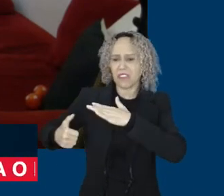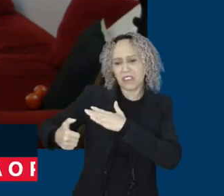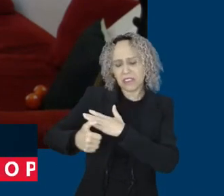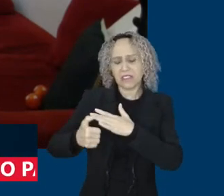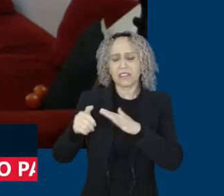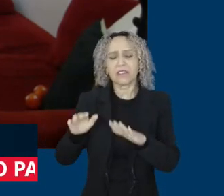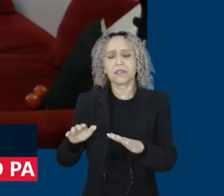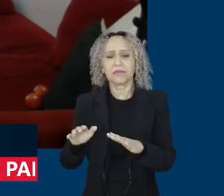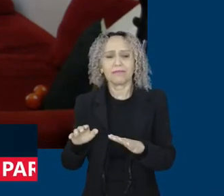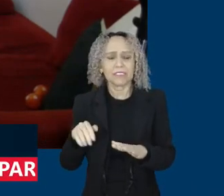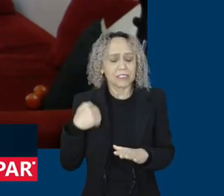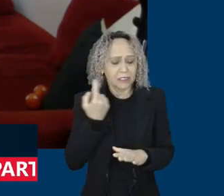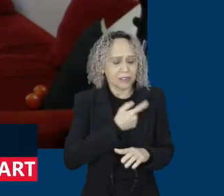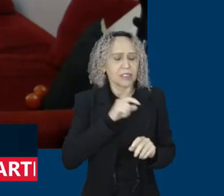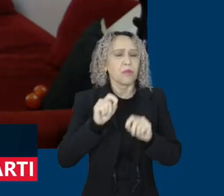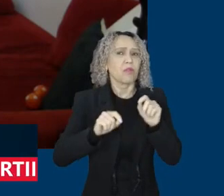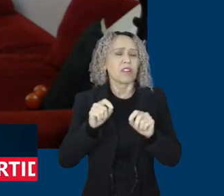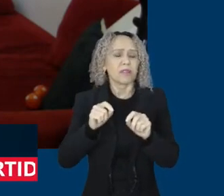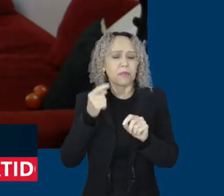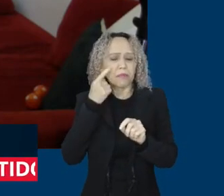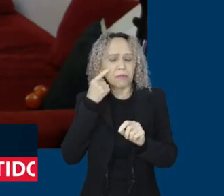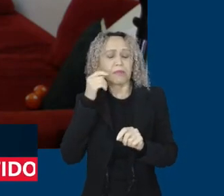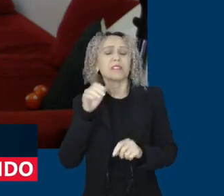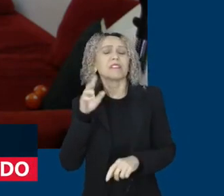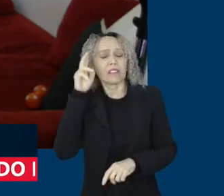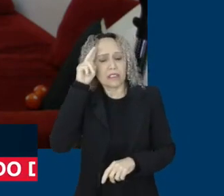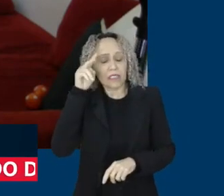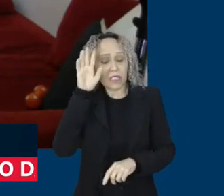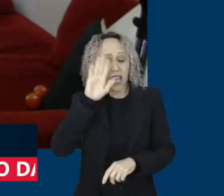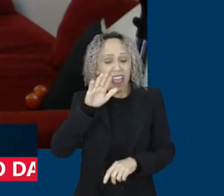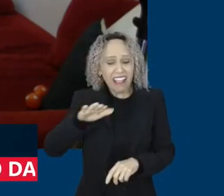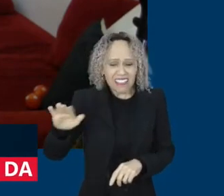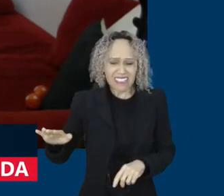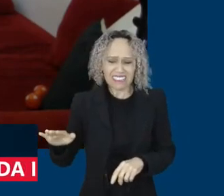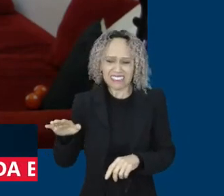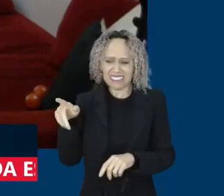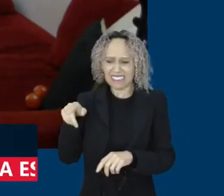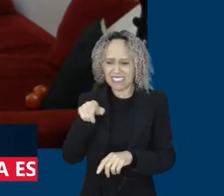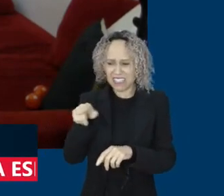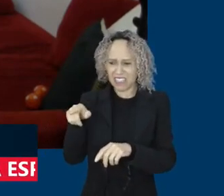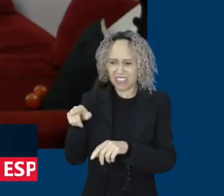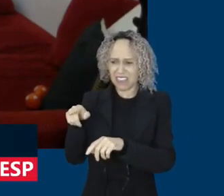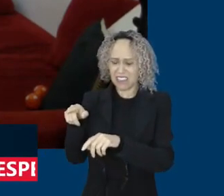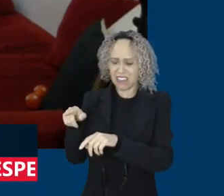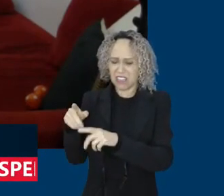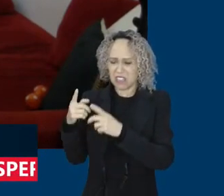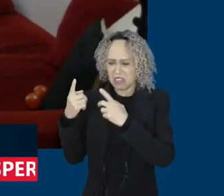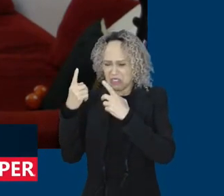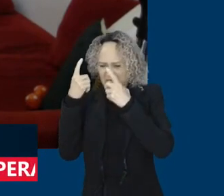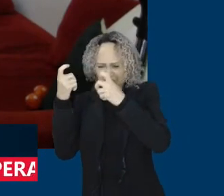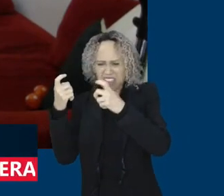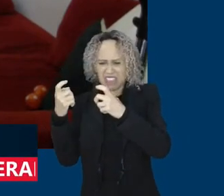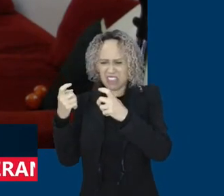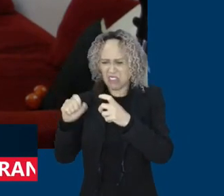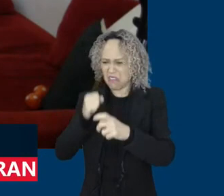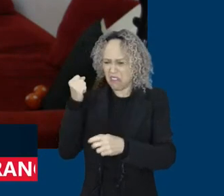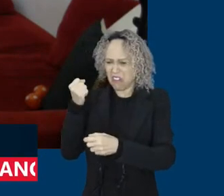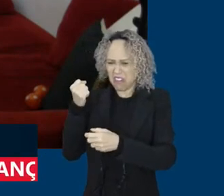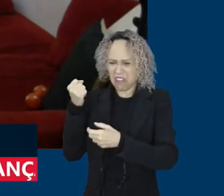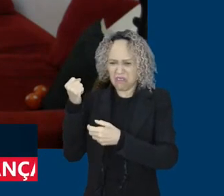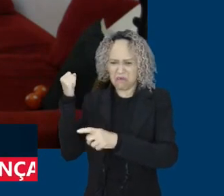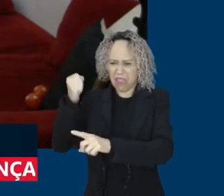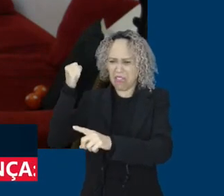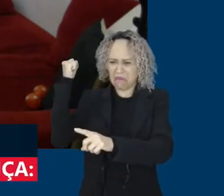se foram. Então, não é possível que o país continue refém do poder econômico dessas empresas que lucram bilhões